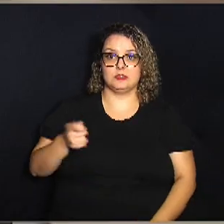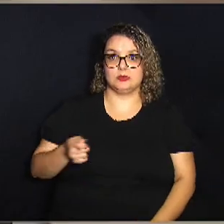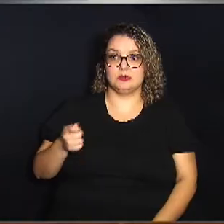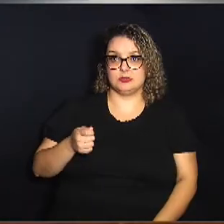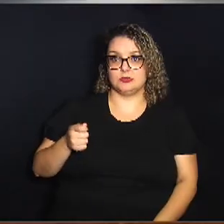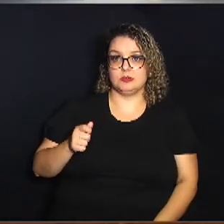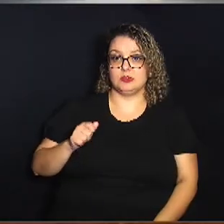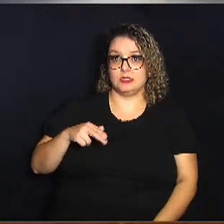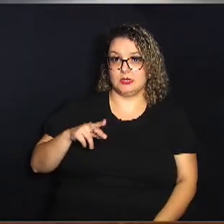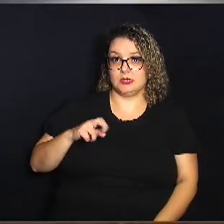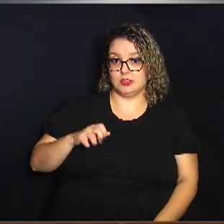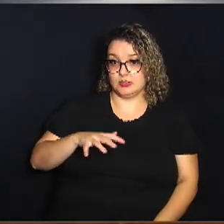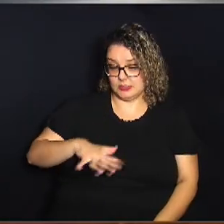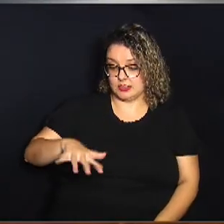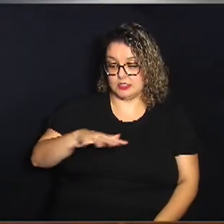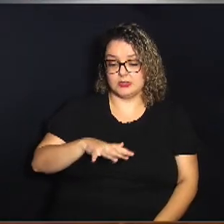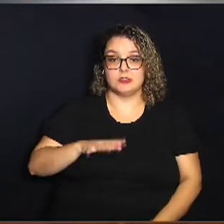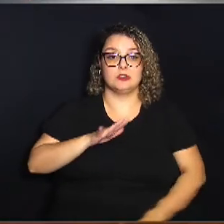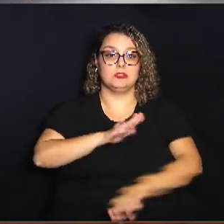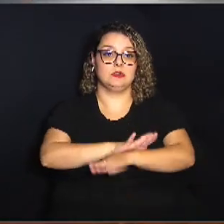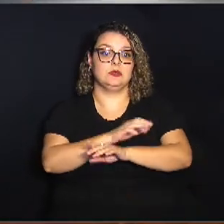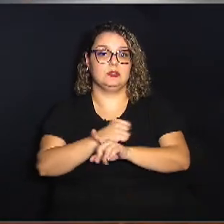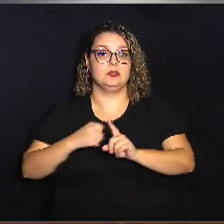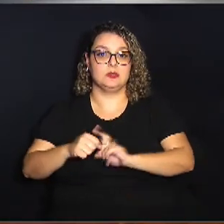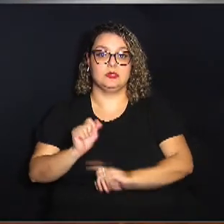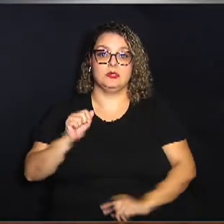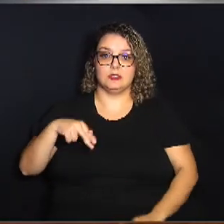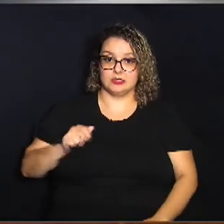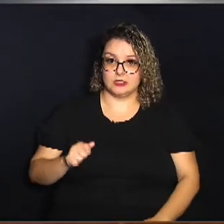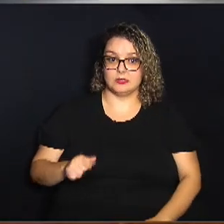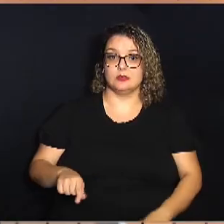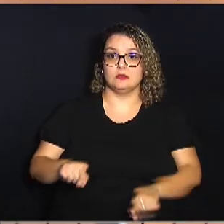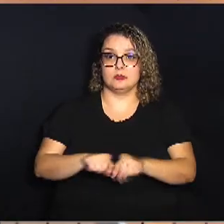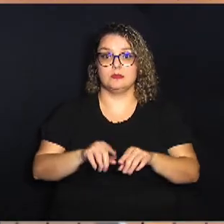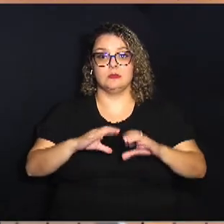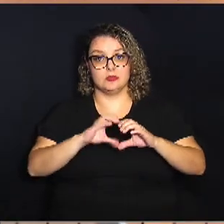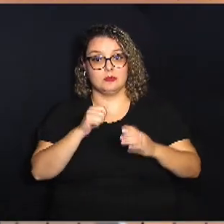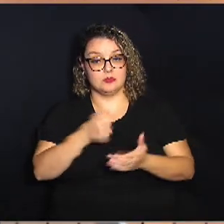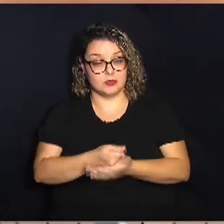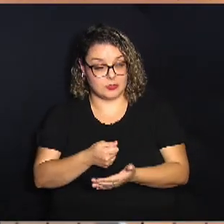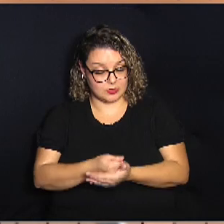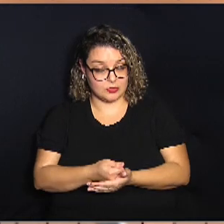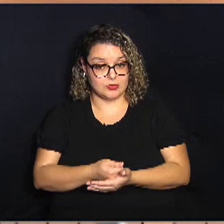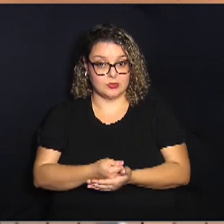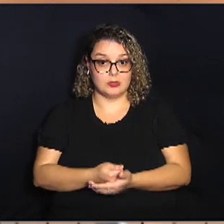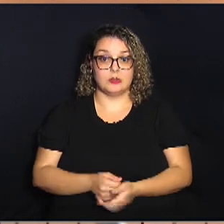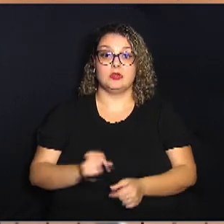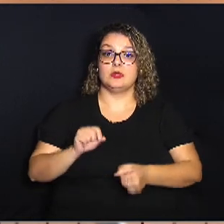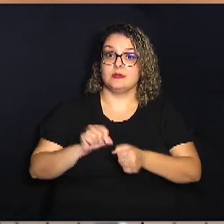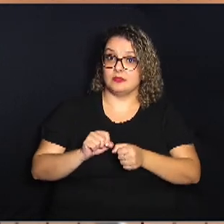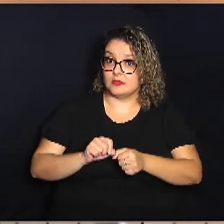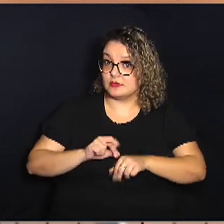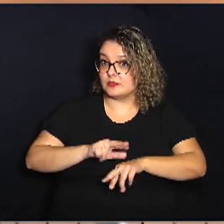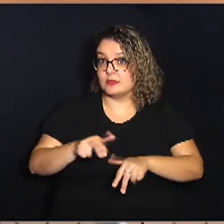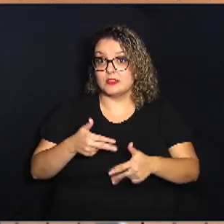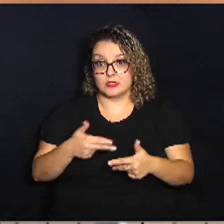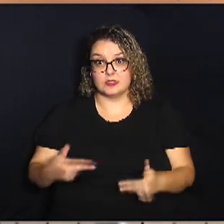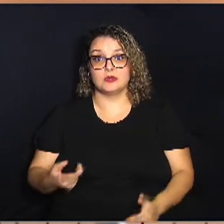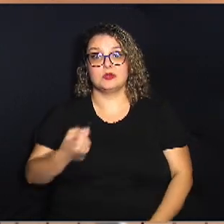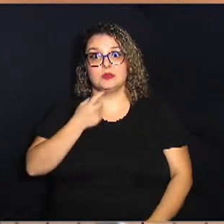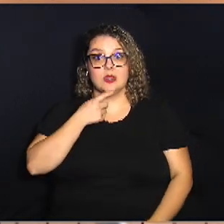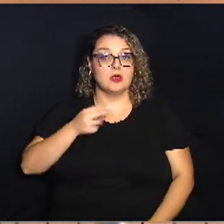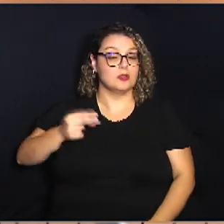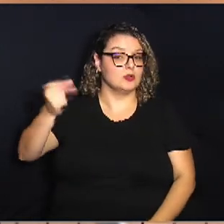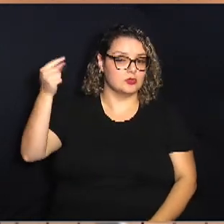Assistencial Beneficente a Ana como no Amor Exigente Quem tem feito tanto por Campinas há anos